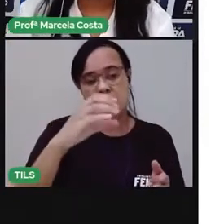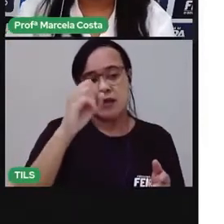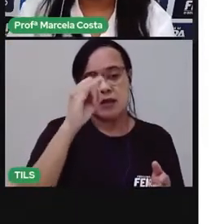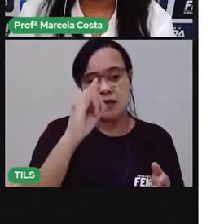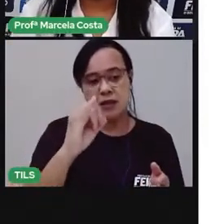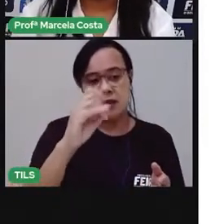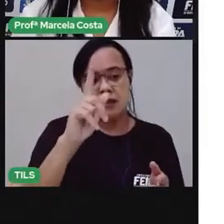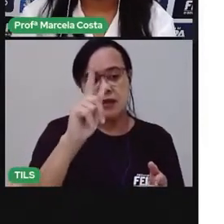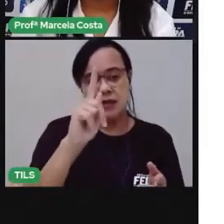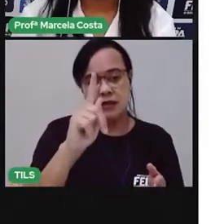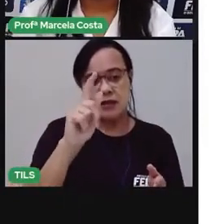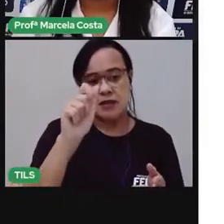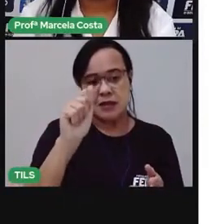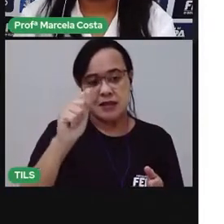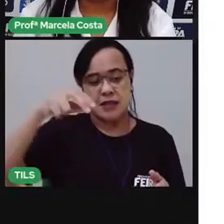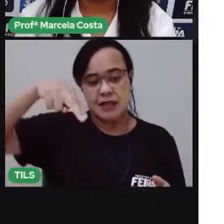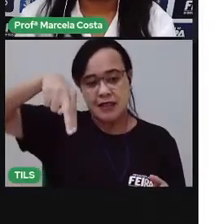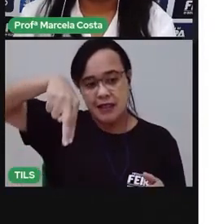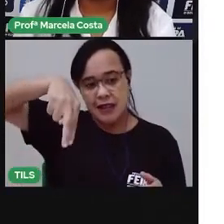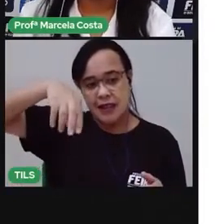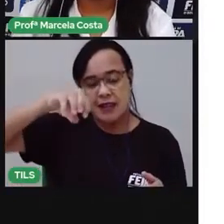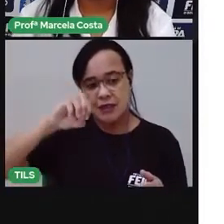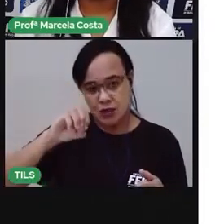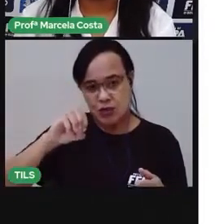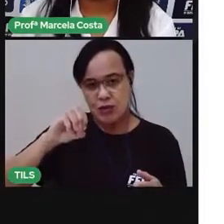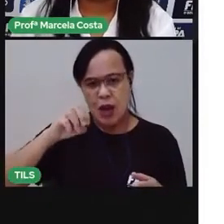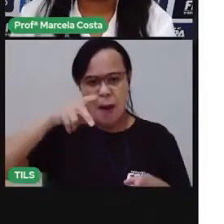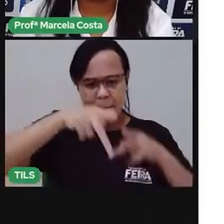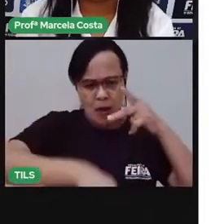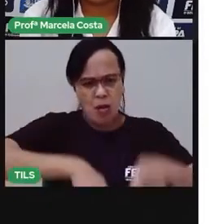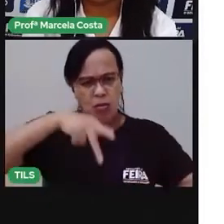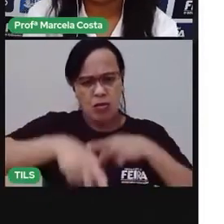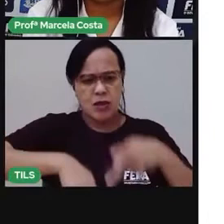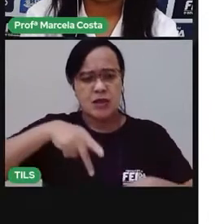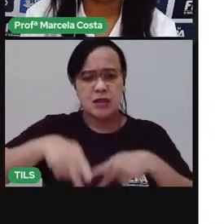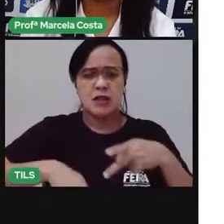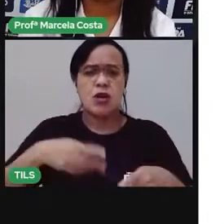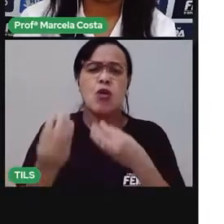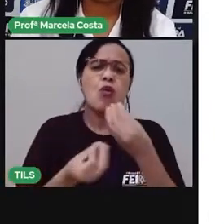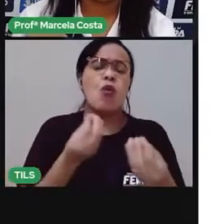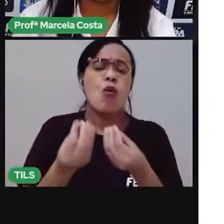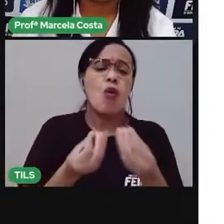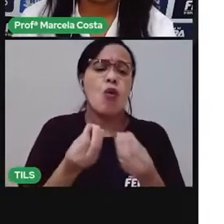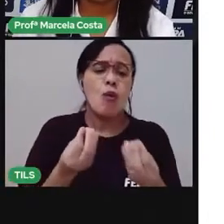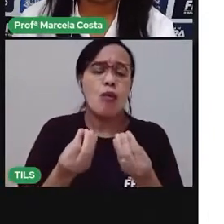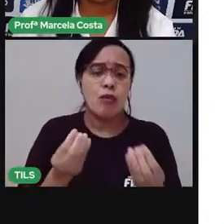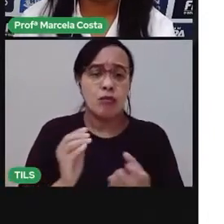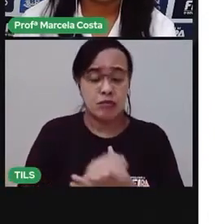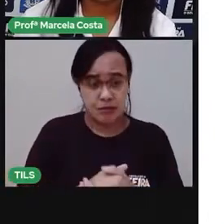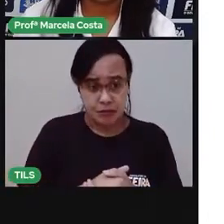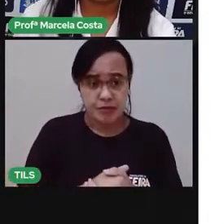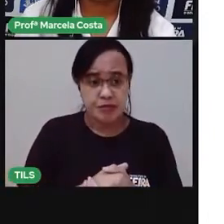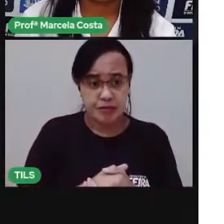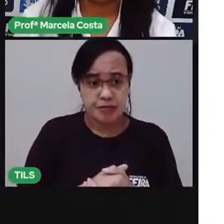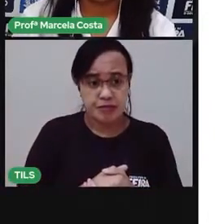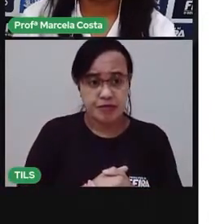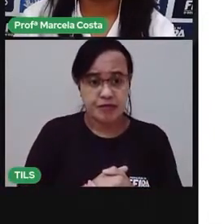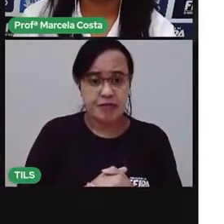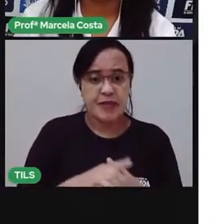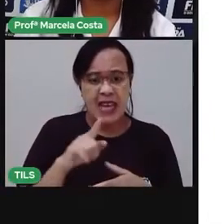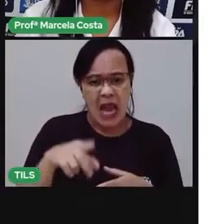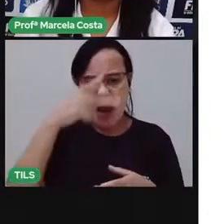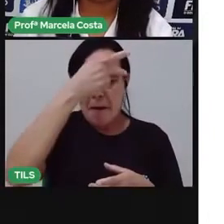são um povo, né? Uma comunidade de pessoas que, geralmente, eles